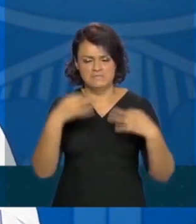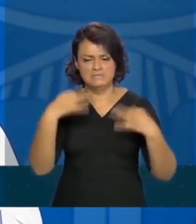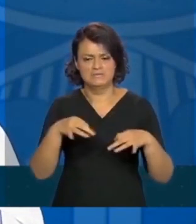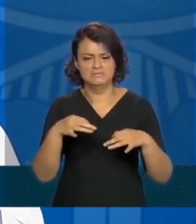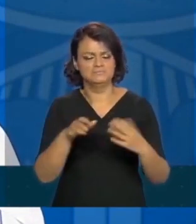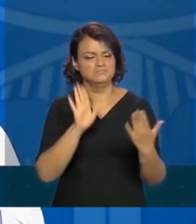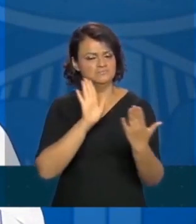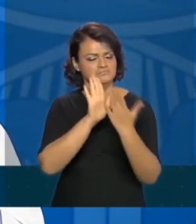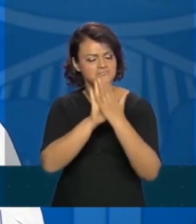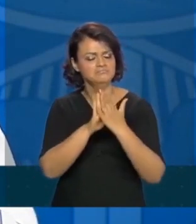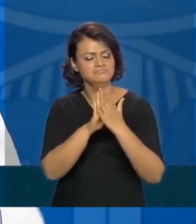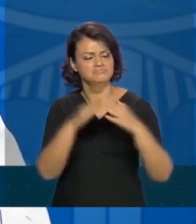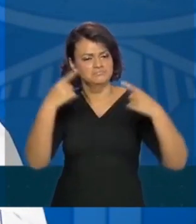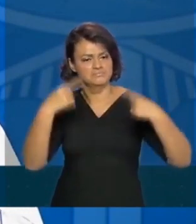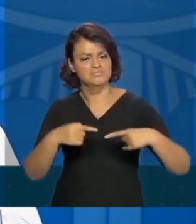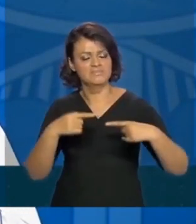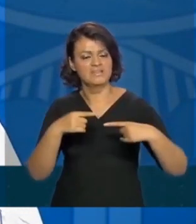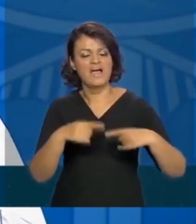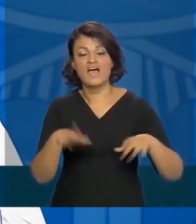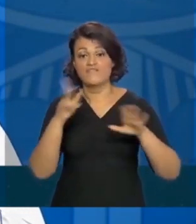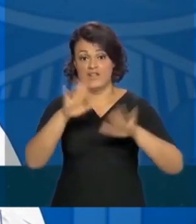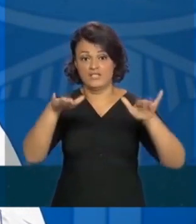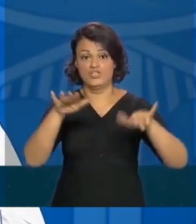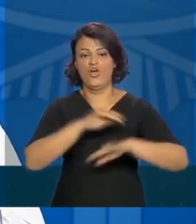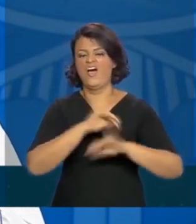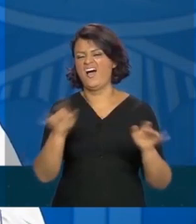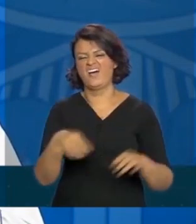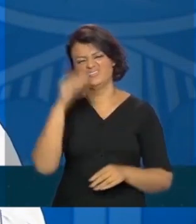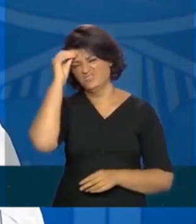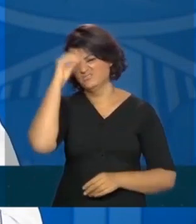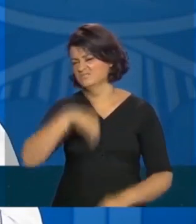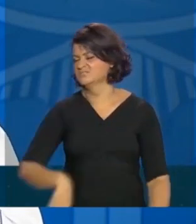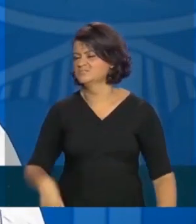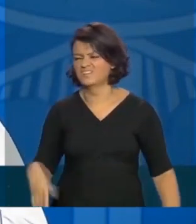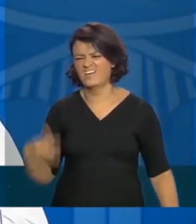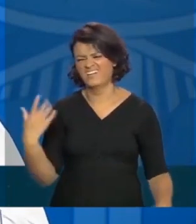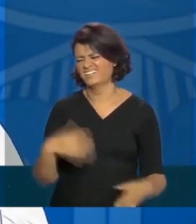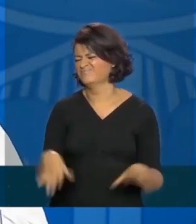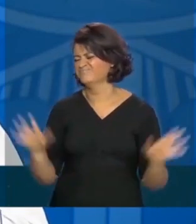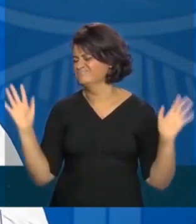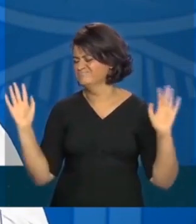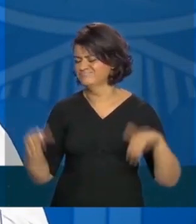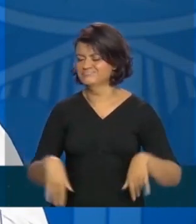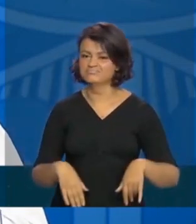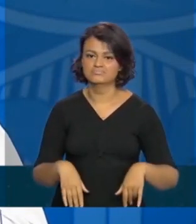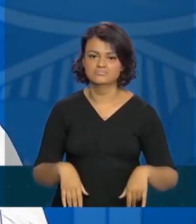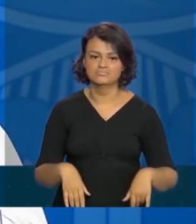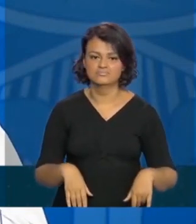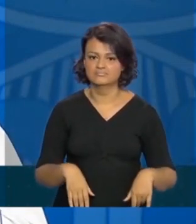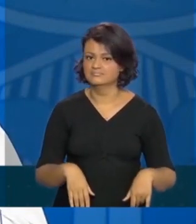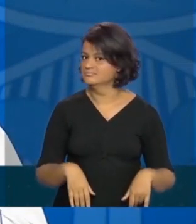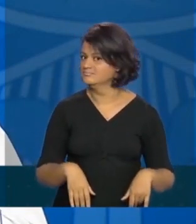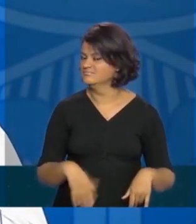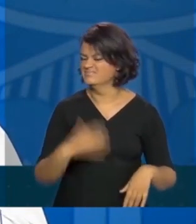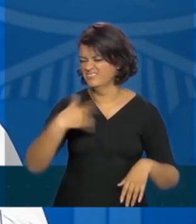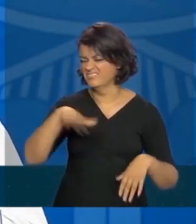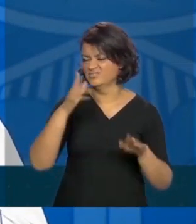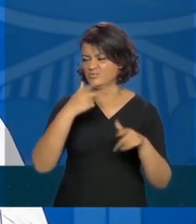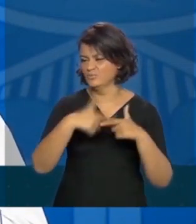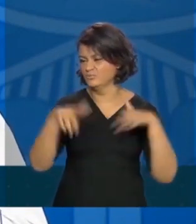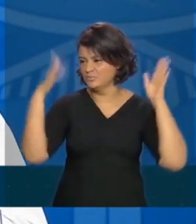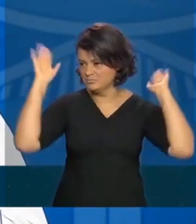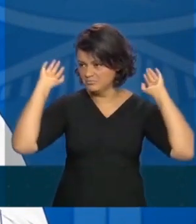está enfrentando a situação, a gente já chegar e falar assim, ah, não vou não, chega, para mim está bom, já deu. Vamos deixar acontecer.